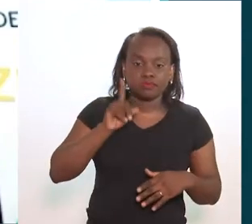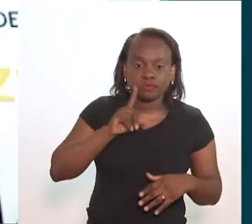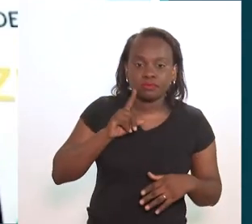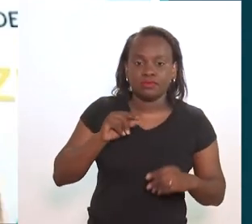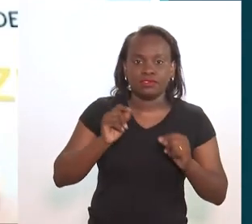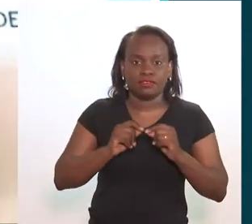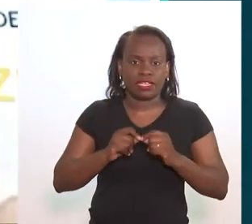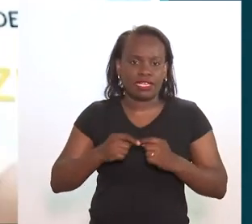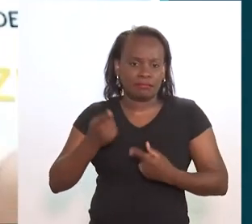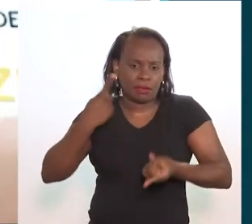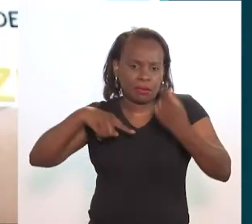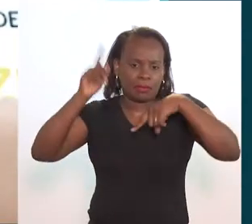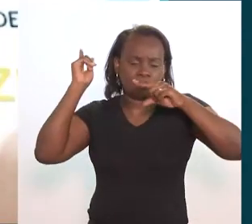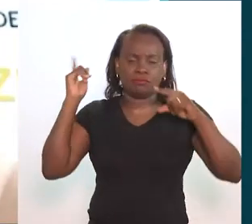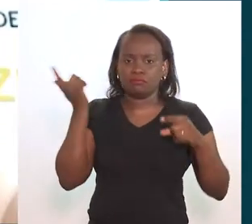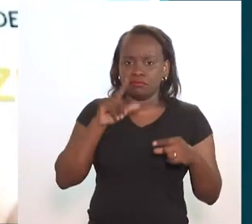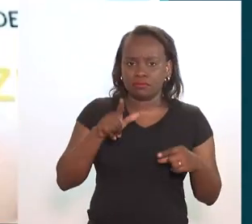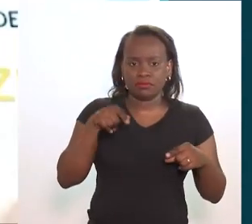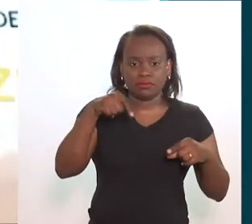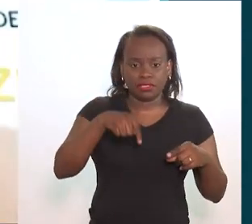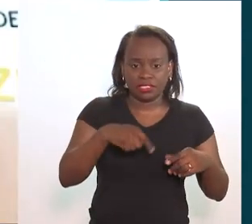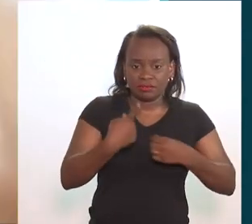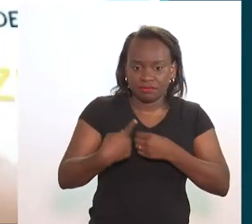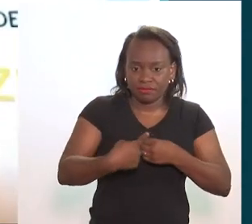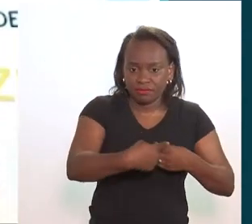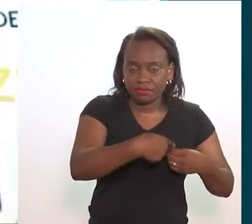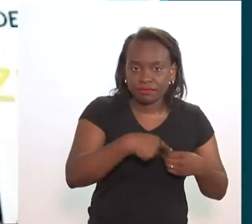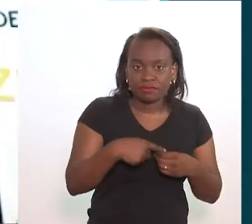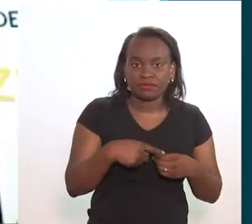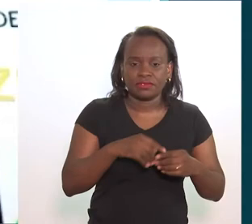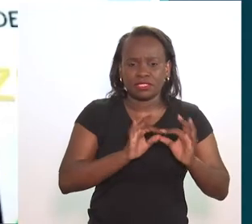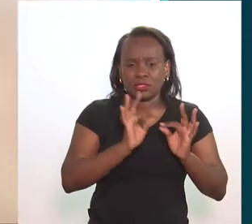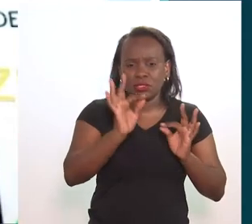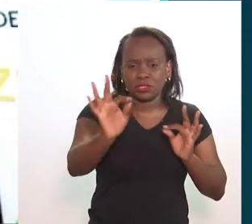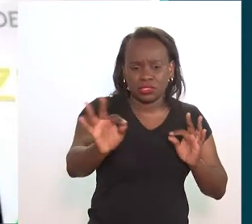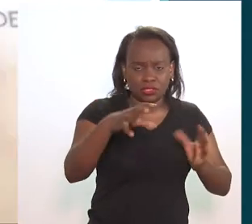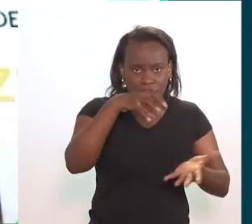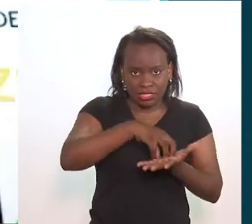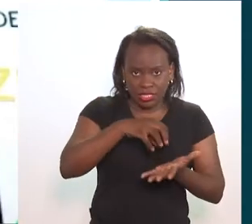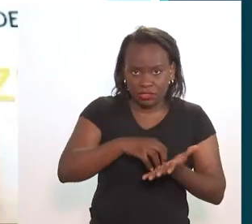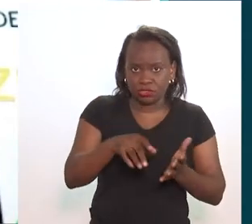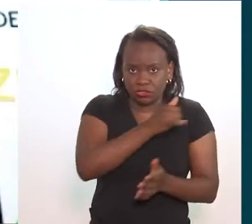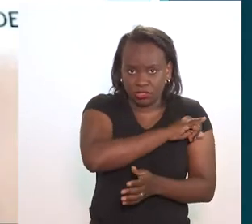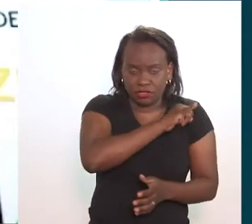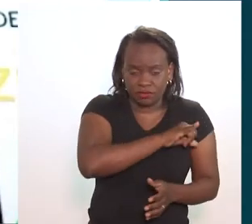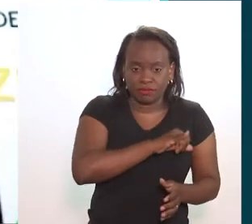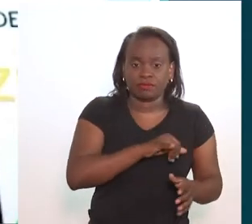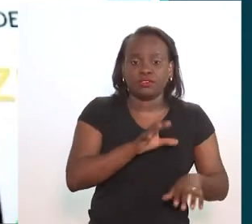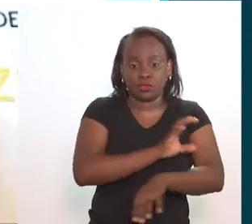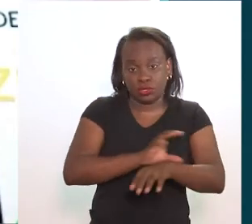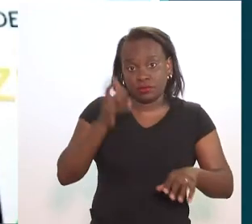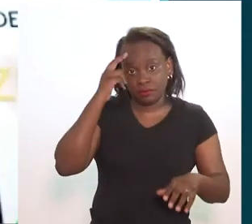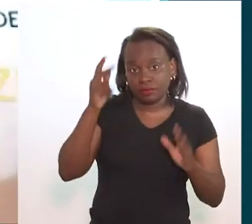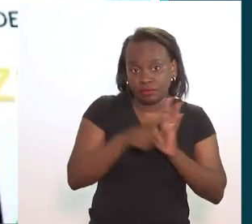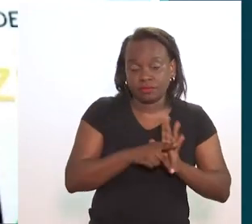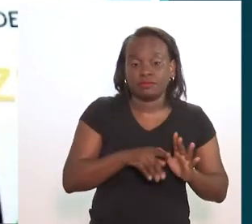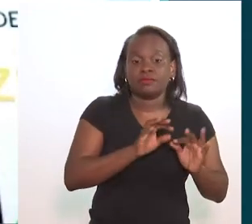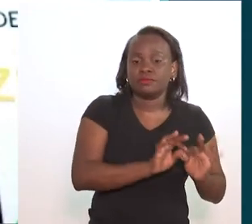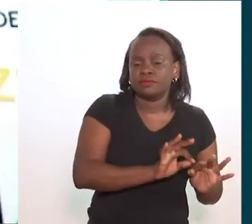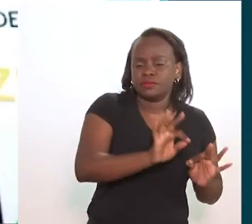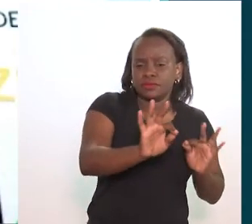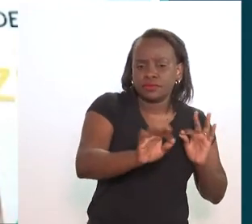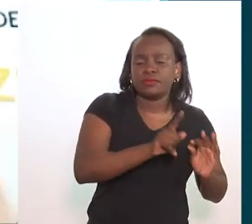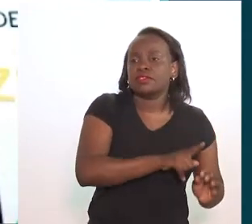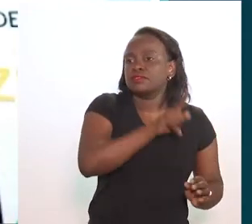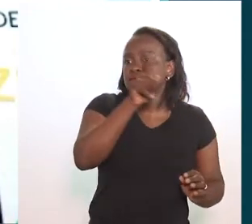formadas em balé nos Estados Unidos, fazendo carreira, saíram daqueles bairros distantes do centro